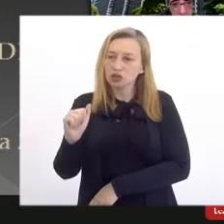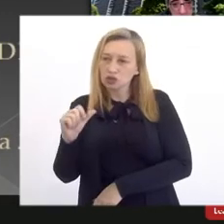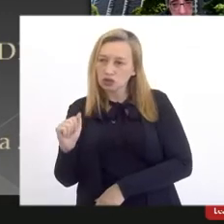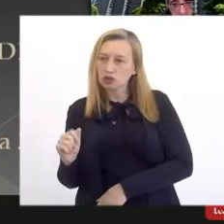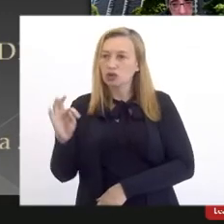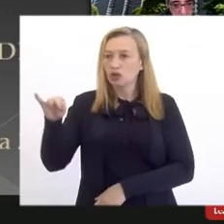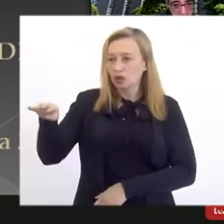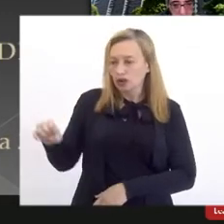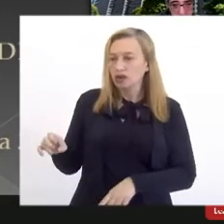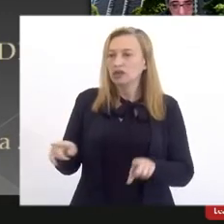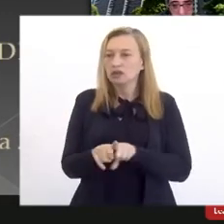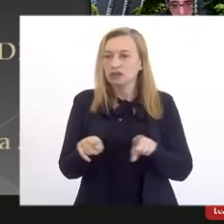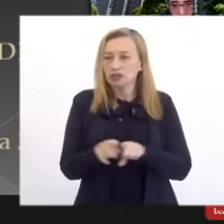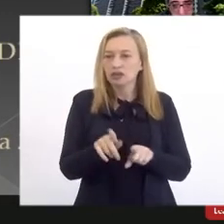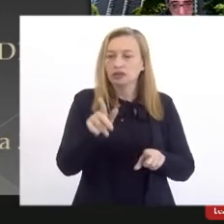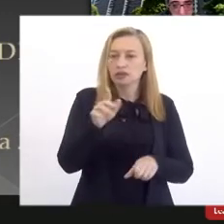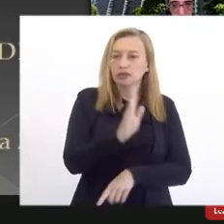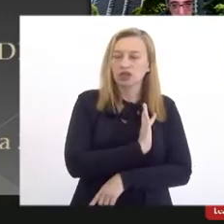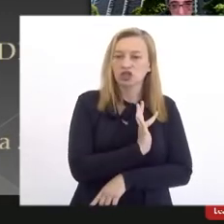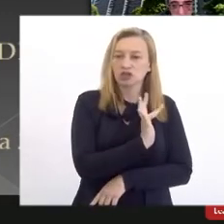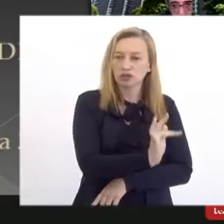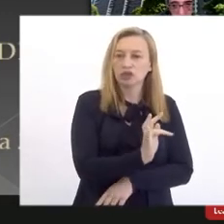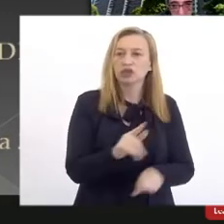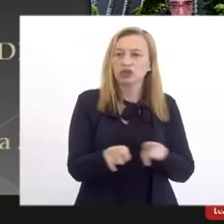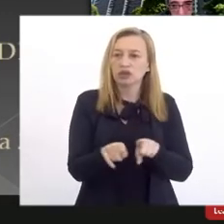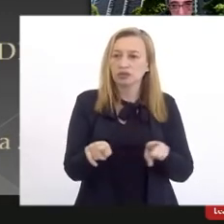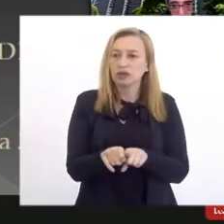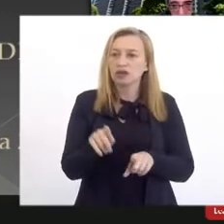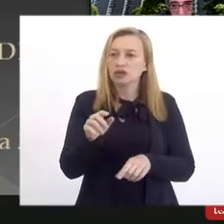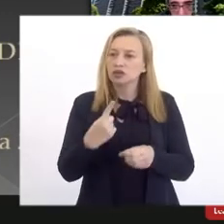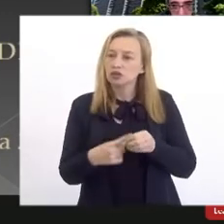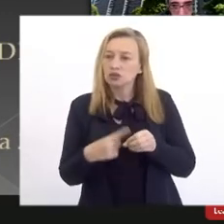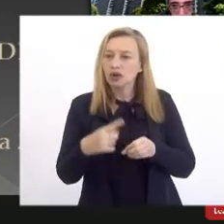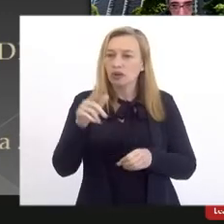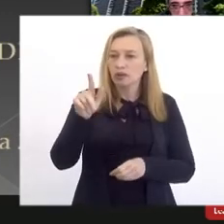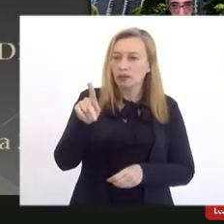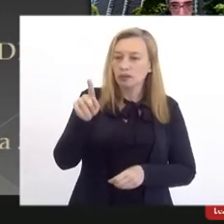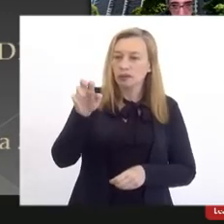Baixada Fluminense e dos bairros peripéricos que a UESO atende.